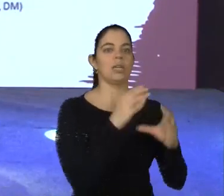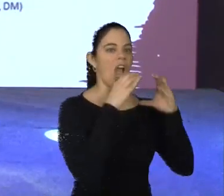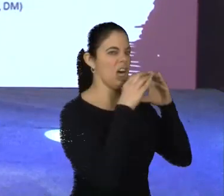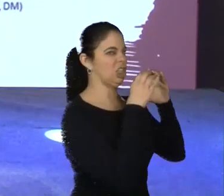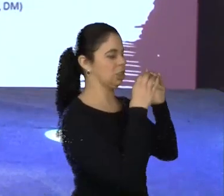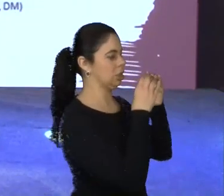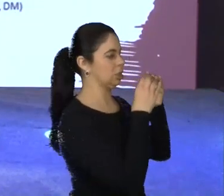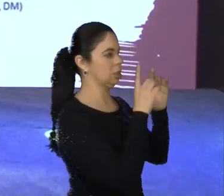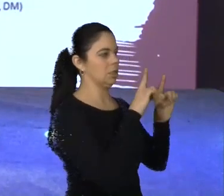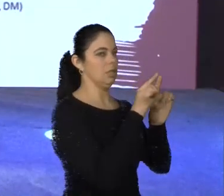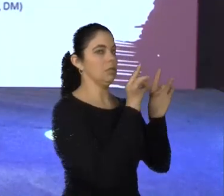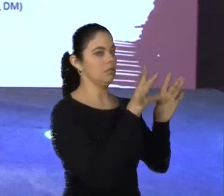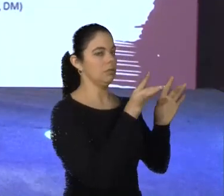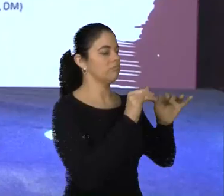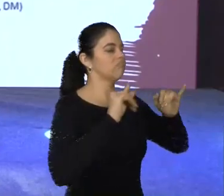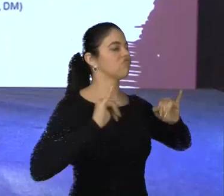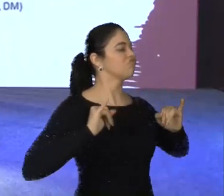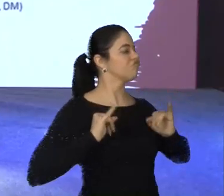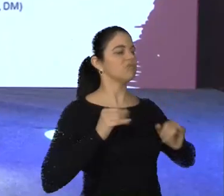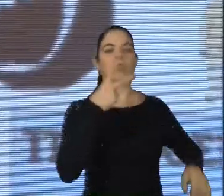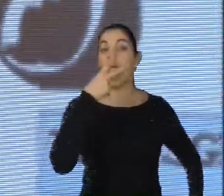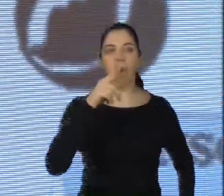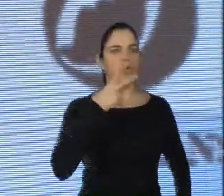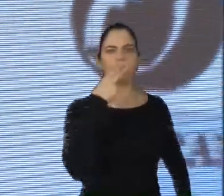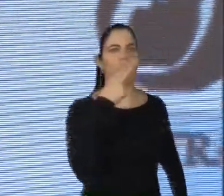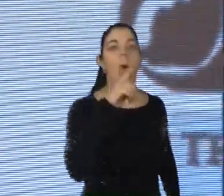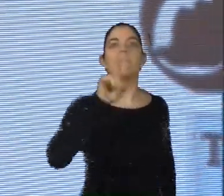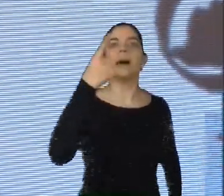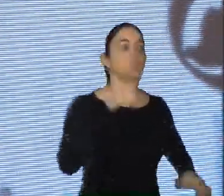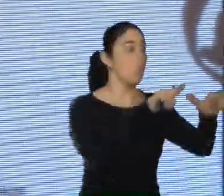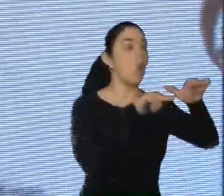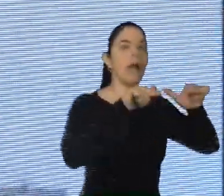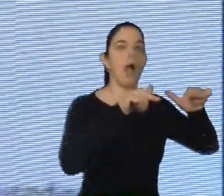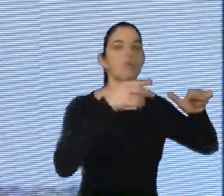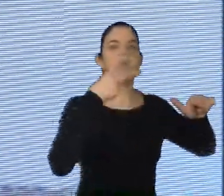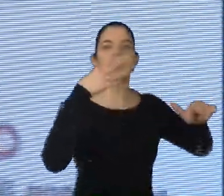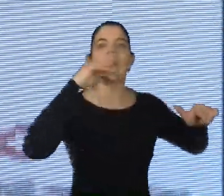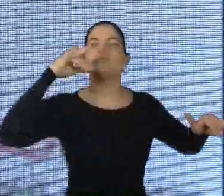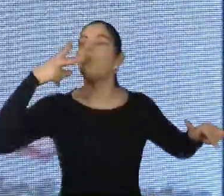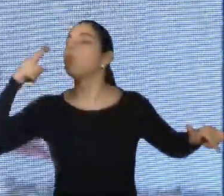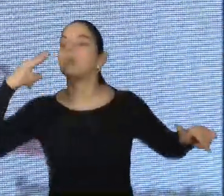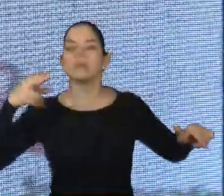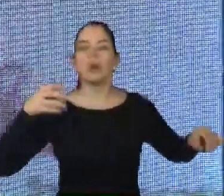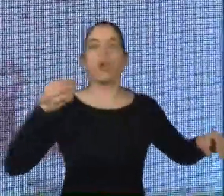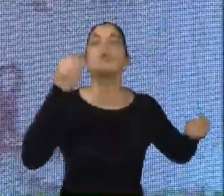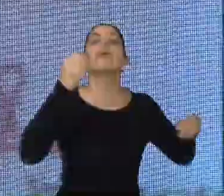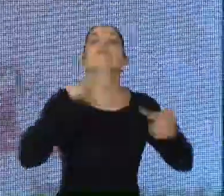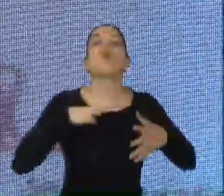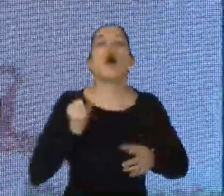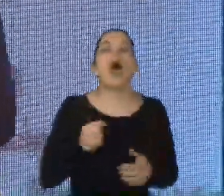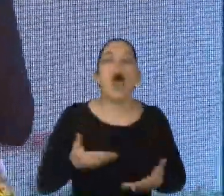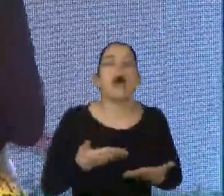não fumo, mas eu fico em um lugar onde todo mundo fuma, se eu sou sedentária, o que eu estou contando para o meu bebê dentro do meu útero?